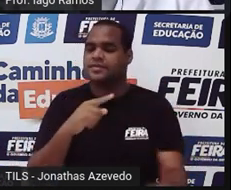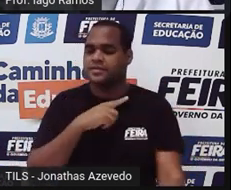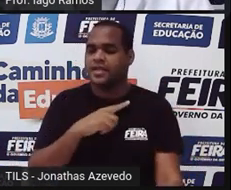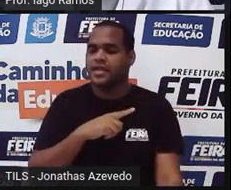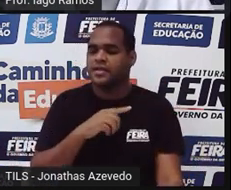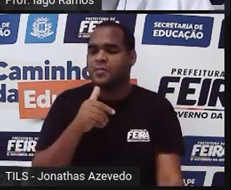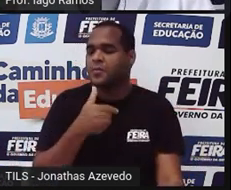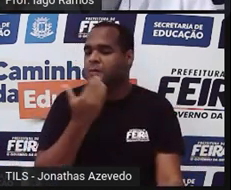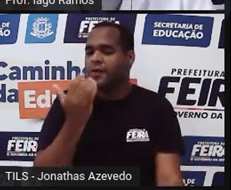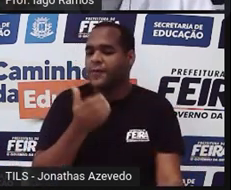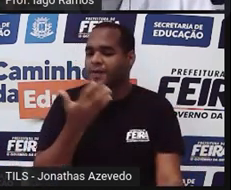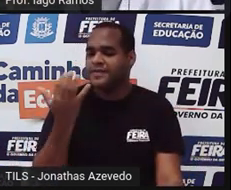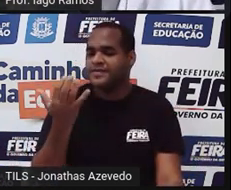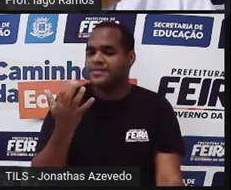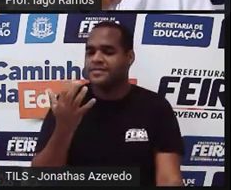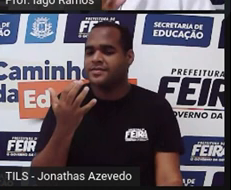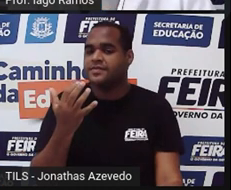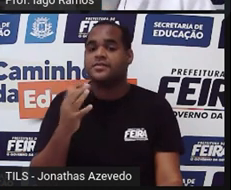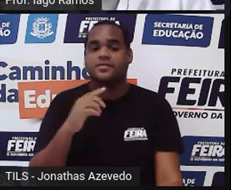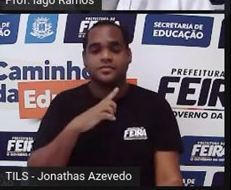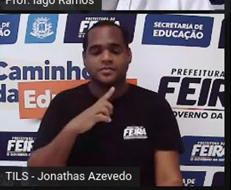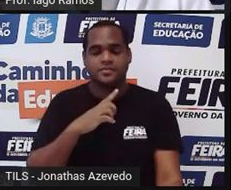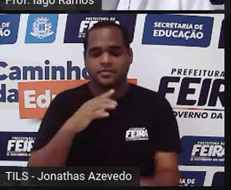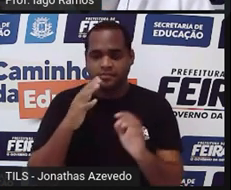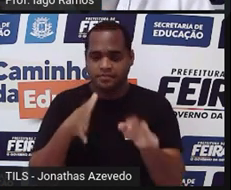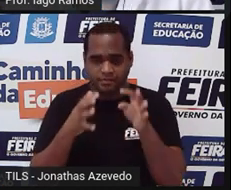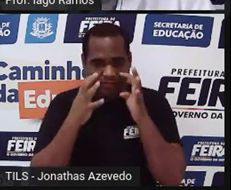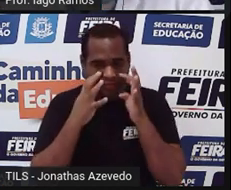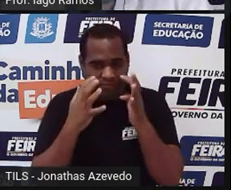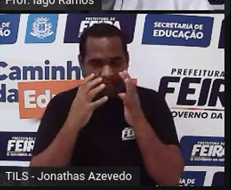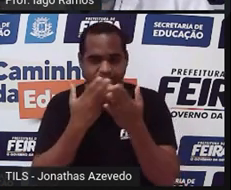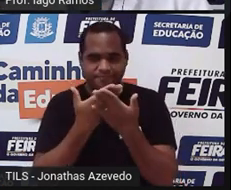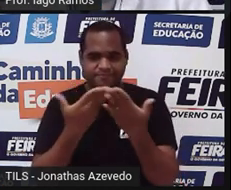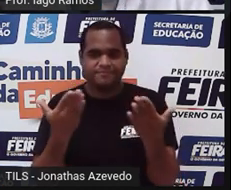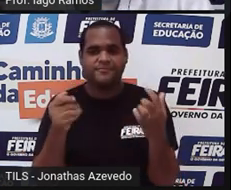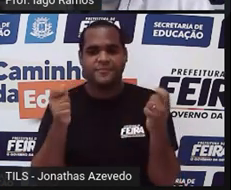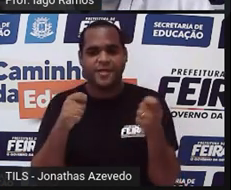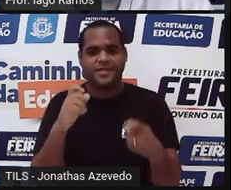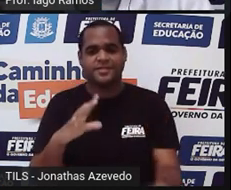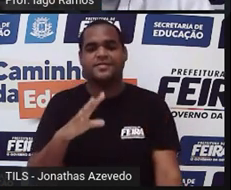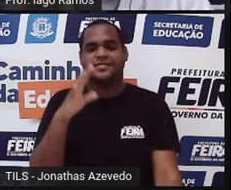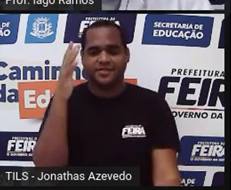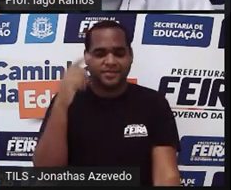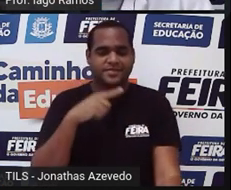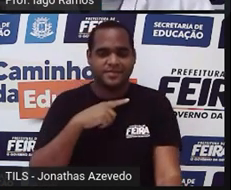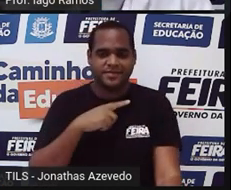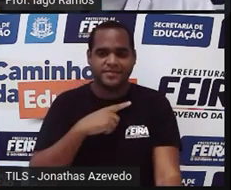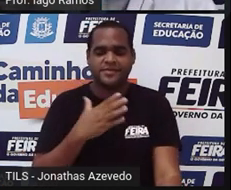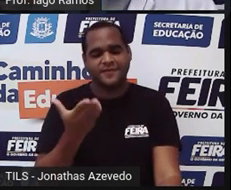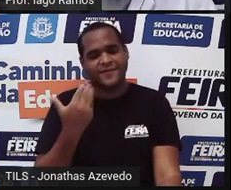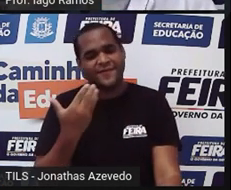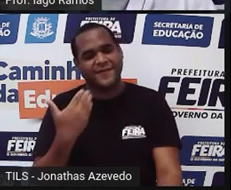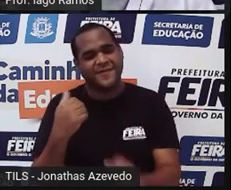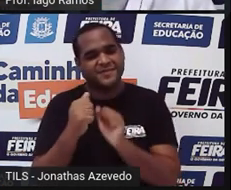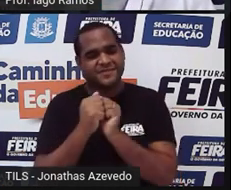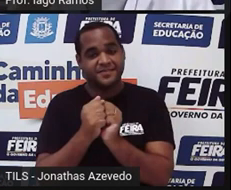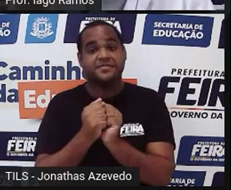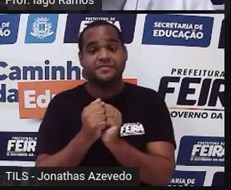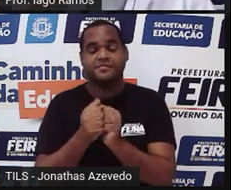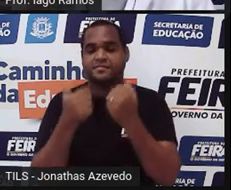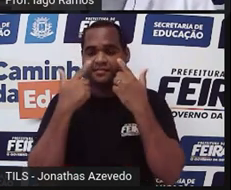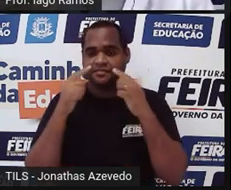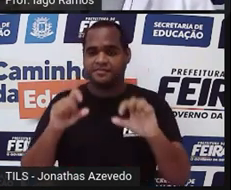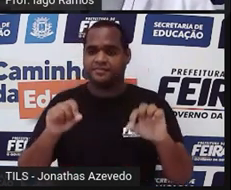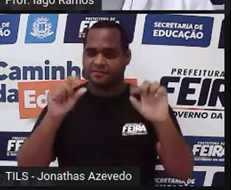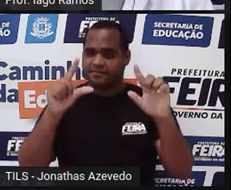condição, professor? Agora, muita atenção para o que vai acontecer aqui na próxima tela. Vem comigo, Na tela está aí